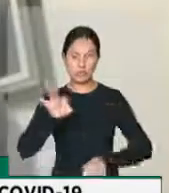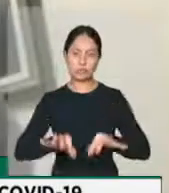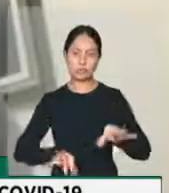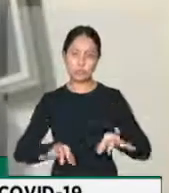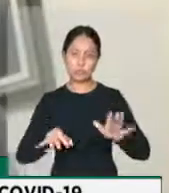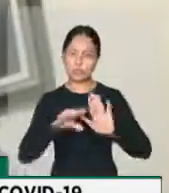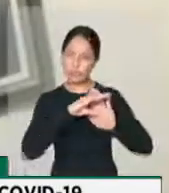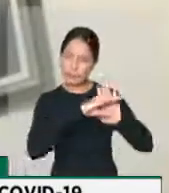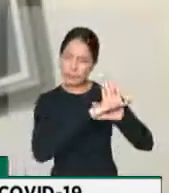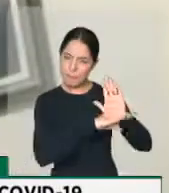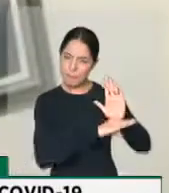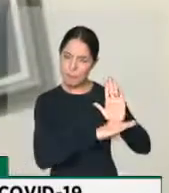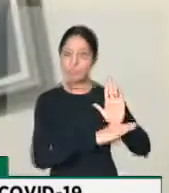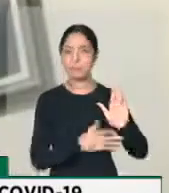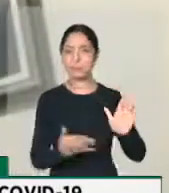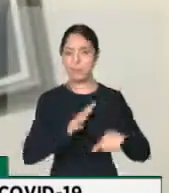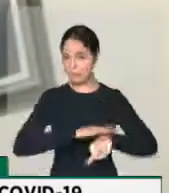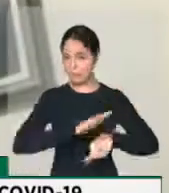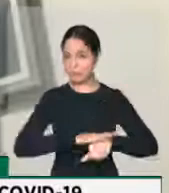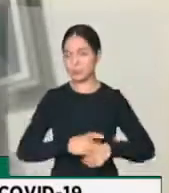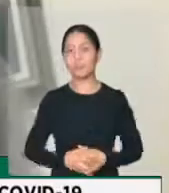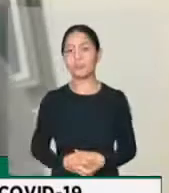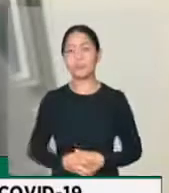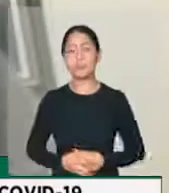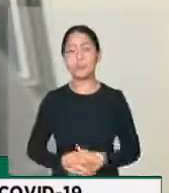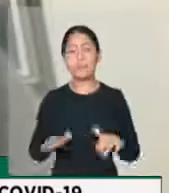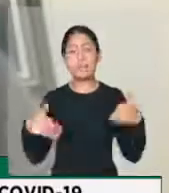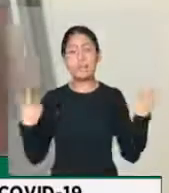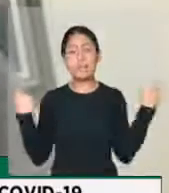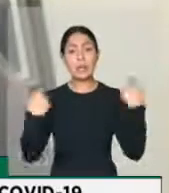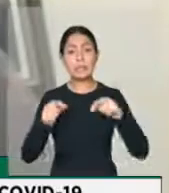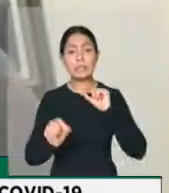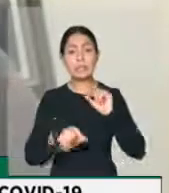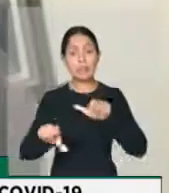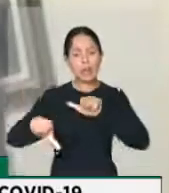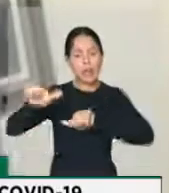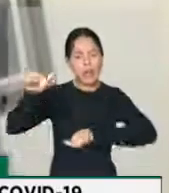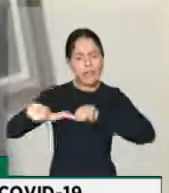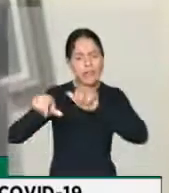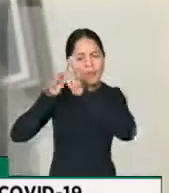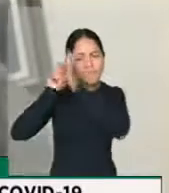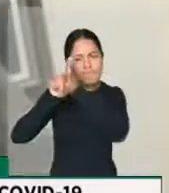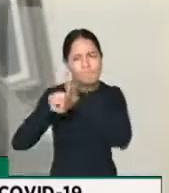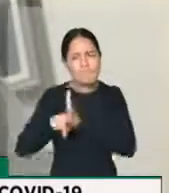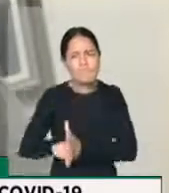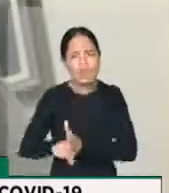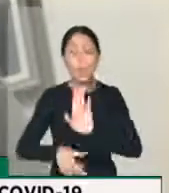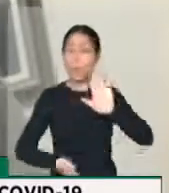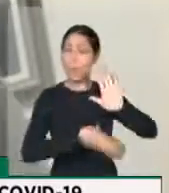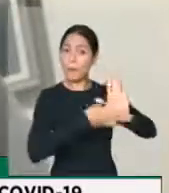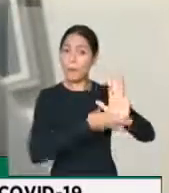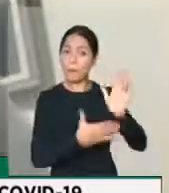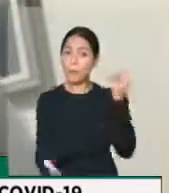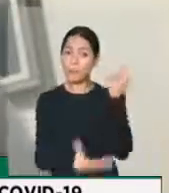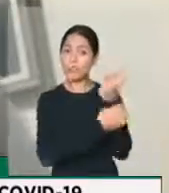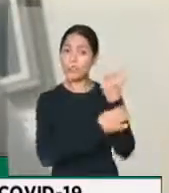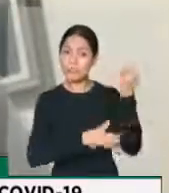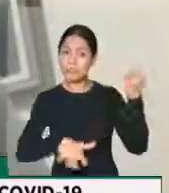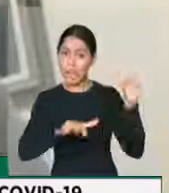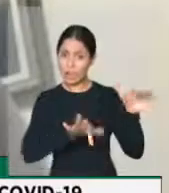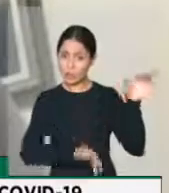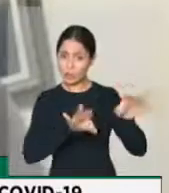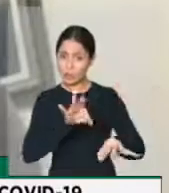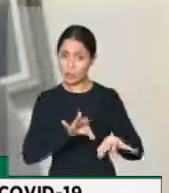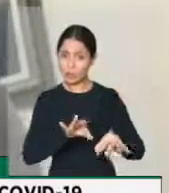Por isso, precisavam de um grande trabalho para analisar e propor alguma coisa que desse segurança jurídica, para o